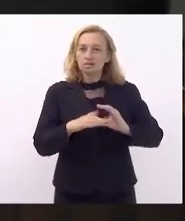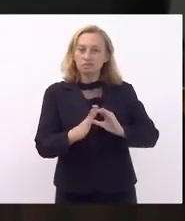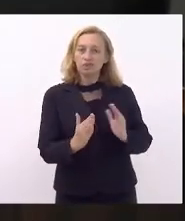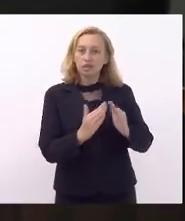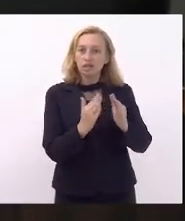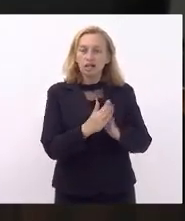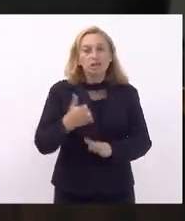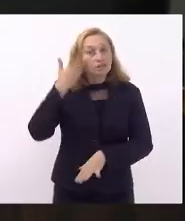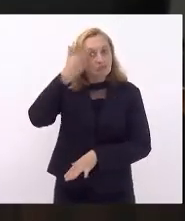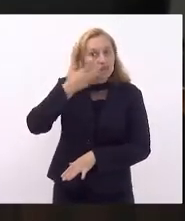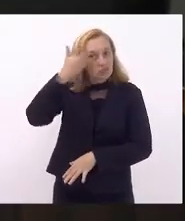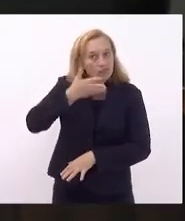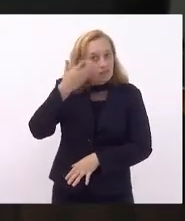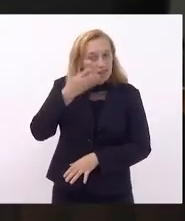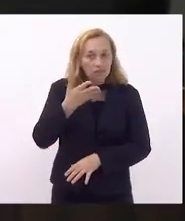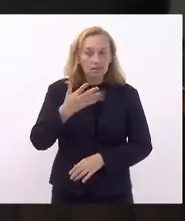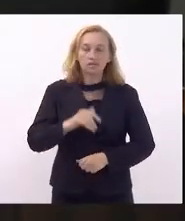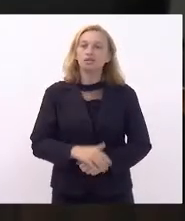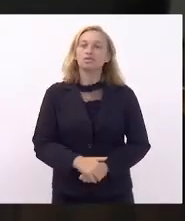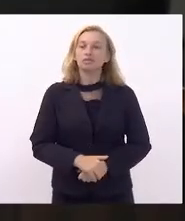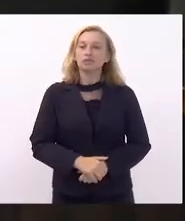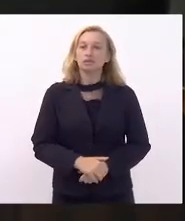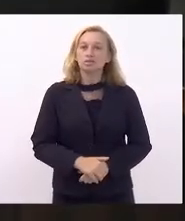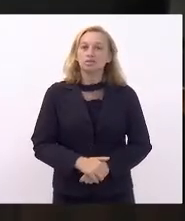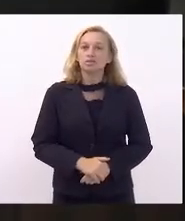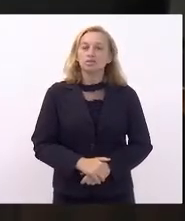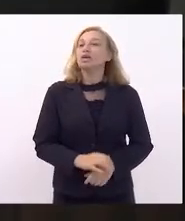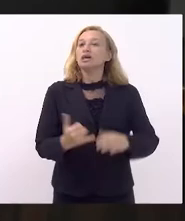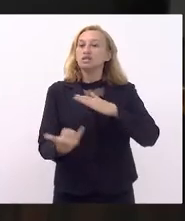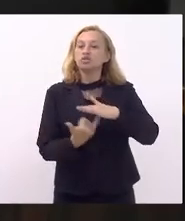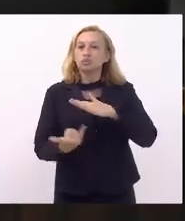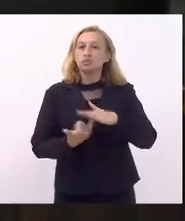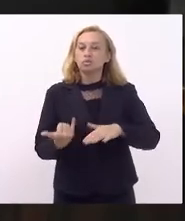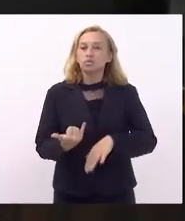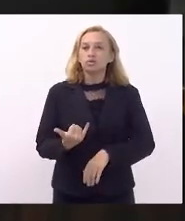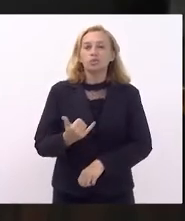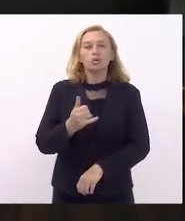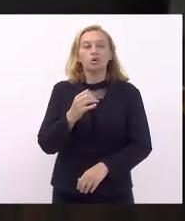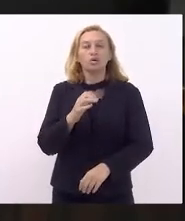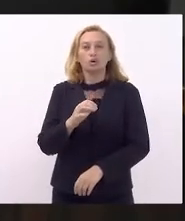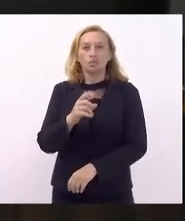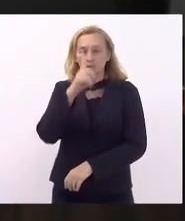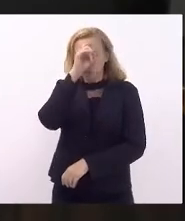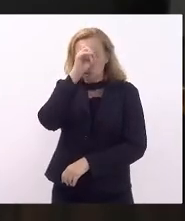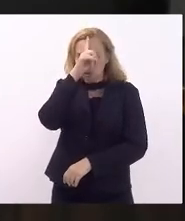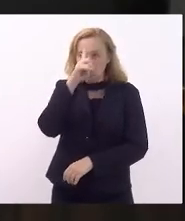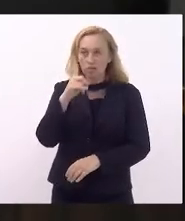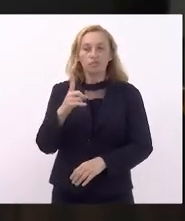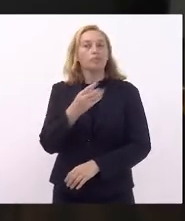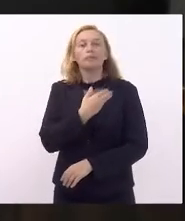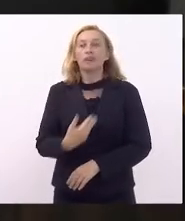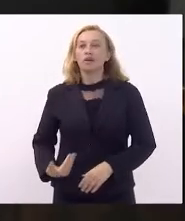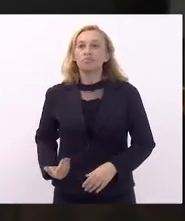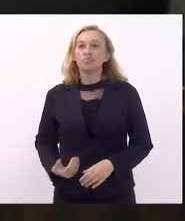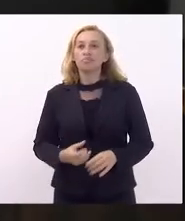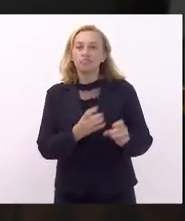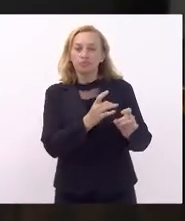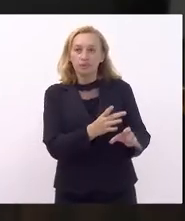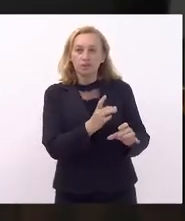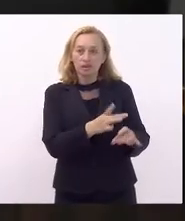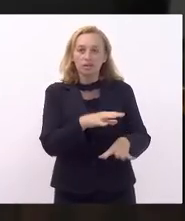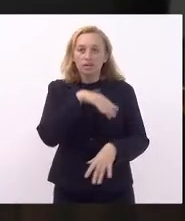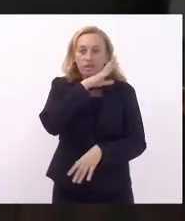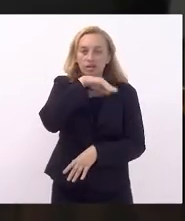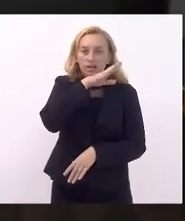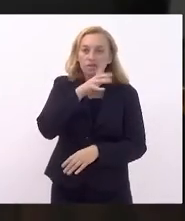mensagem de acordo com o seguinte anteprojeto. Constitui hospital público veterinário e unidade de saúde para atendimento de animais no âmbito do Estado do Rio de Janeiro,